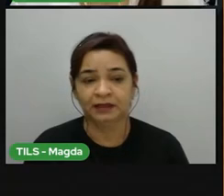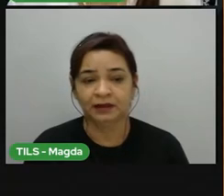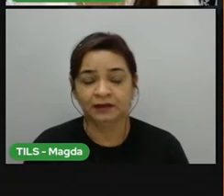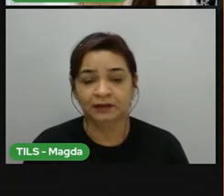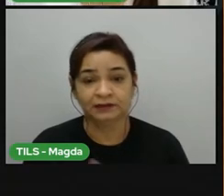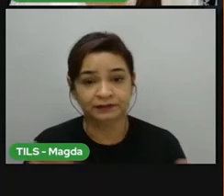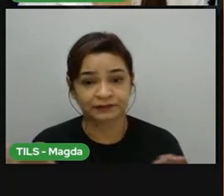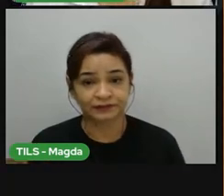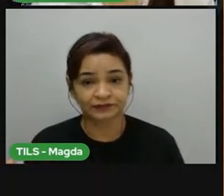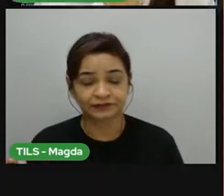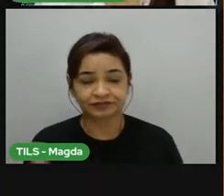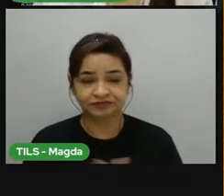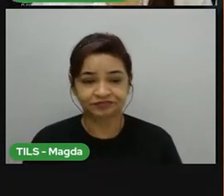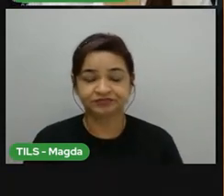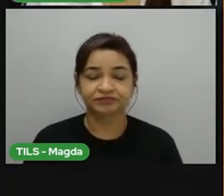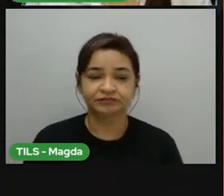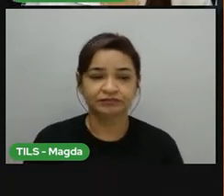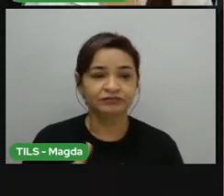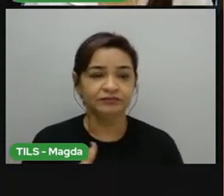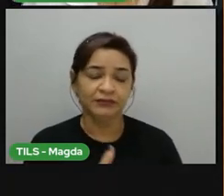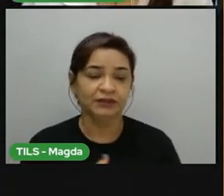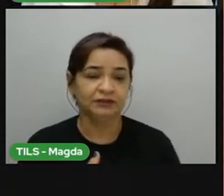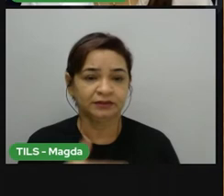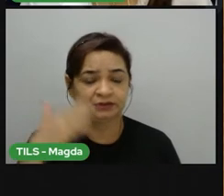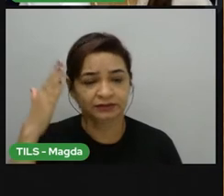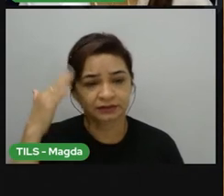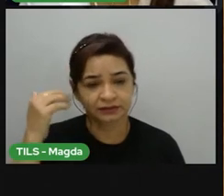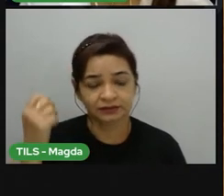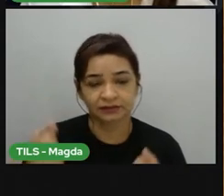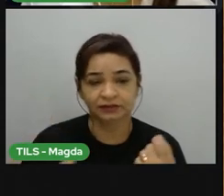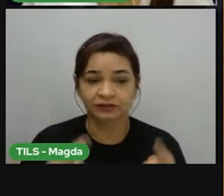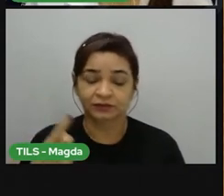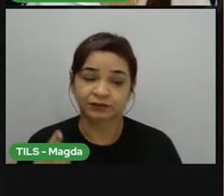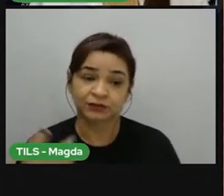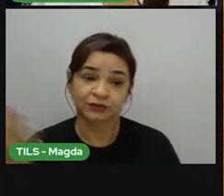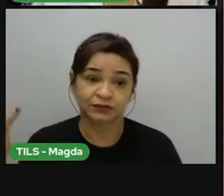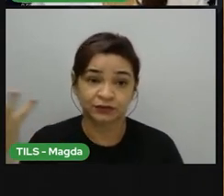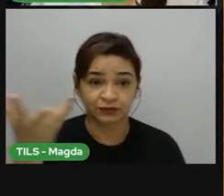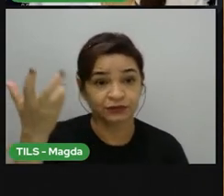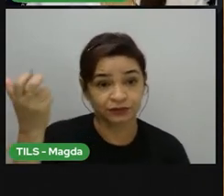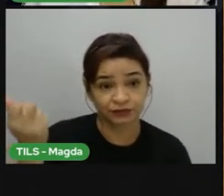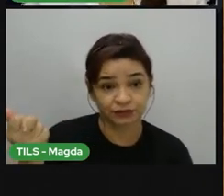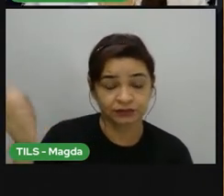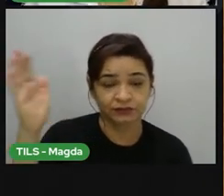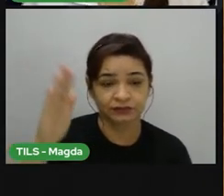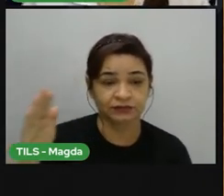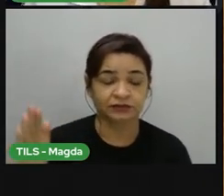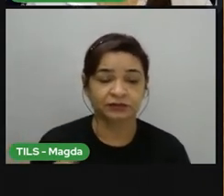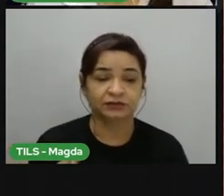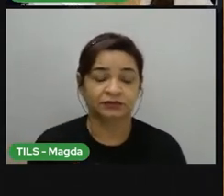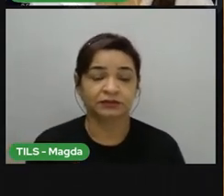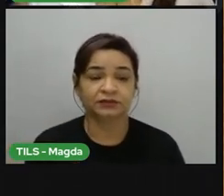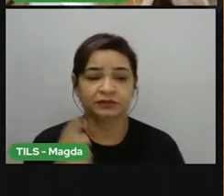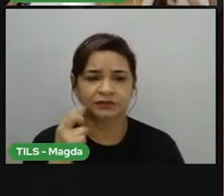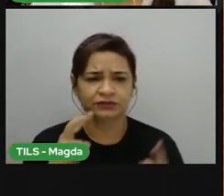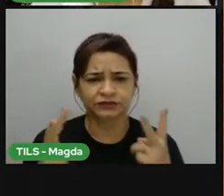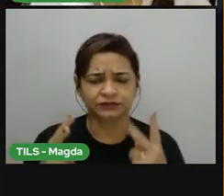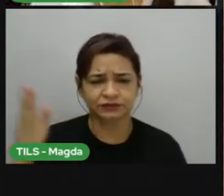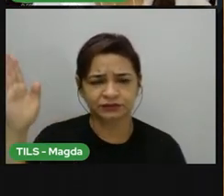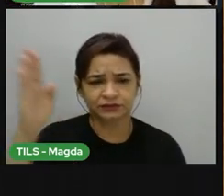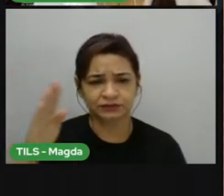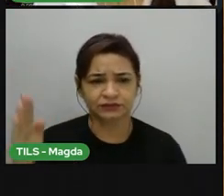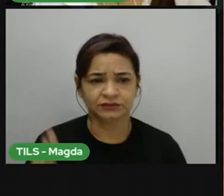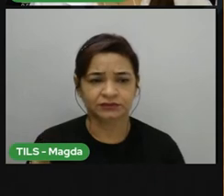Então, pessoal, e aí, gostaram de saber um pouco sobre os climas que existem aqui no Brasil? A gente viu que o Brasil é um país